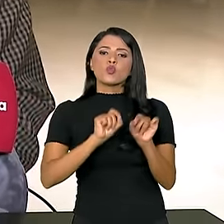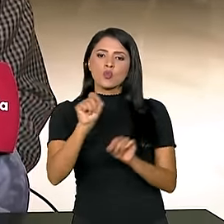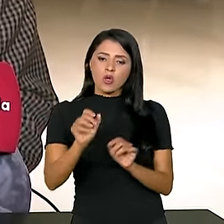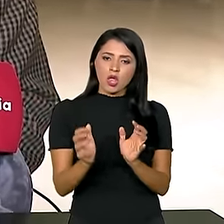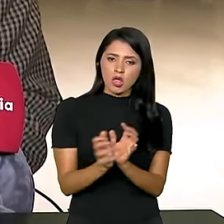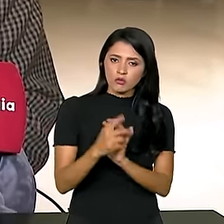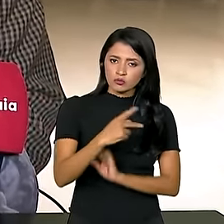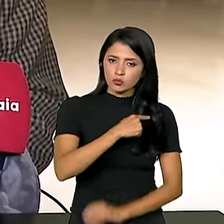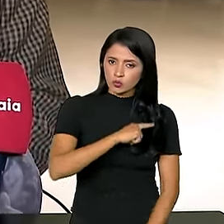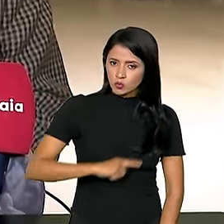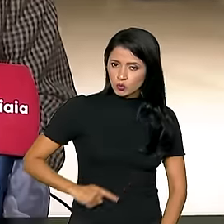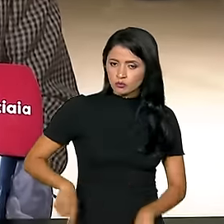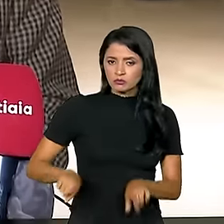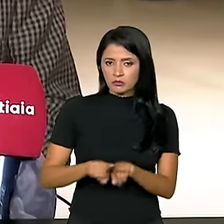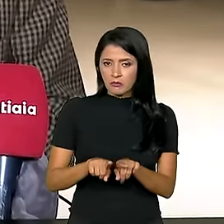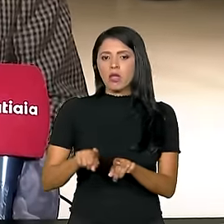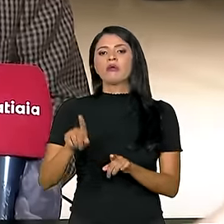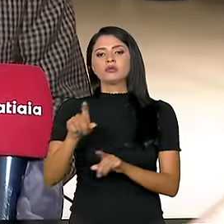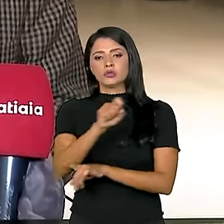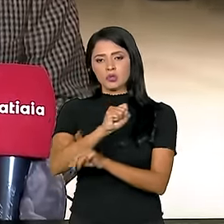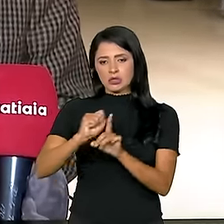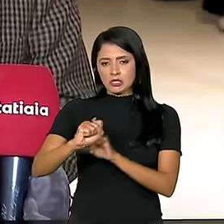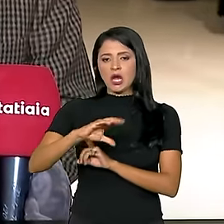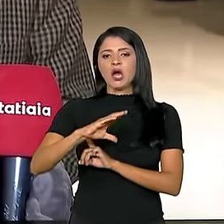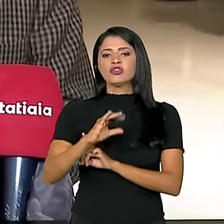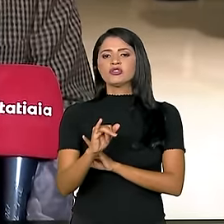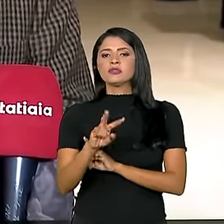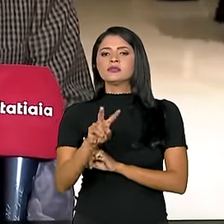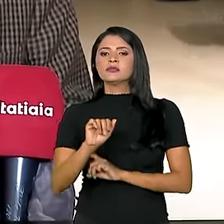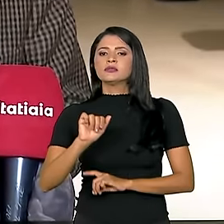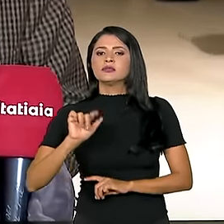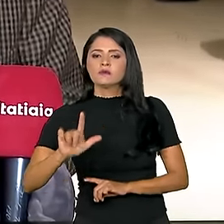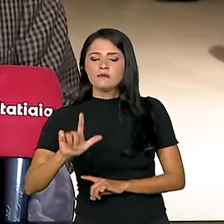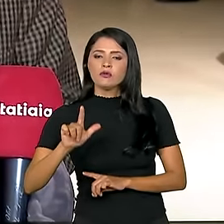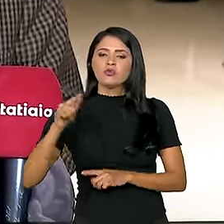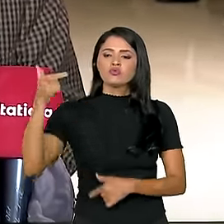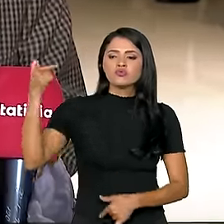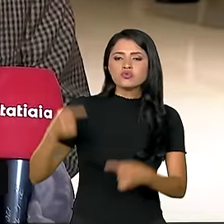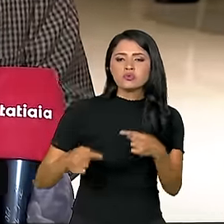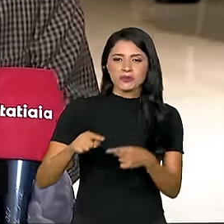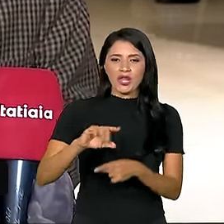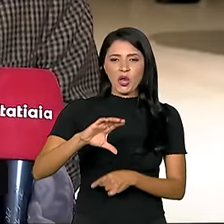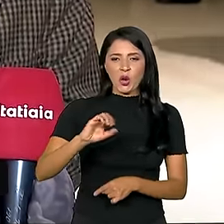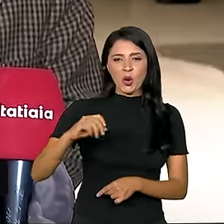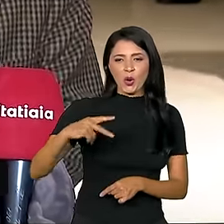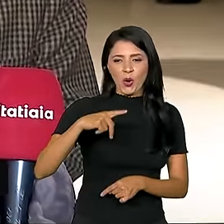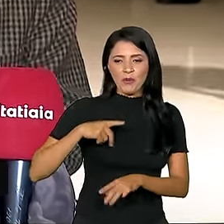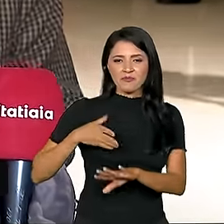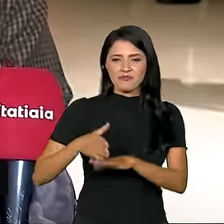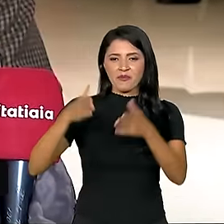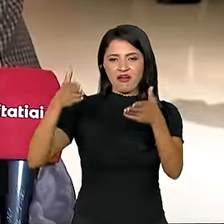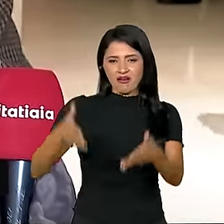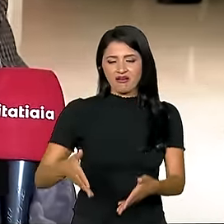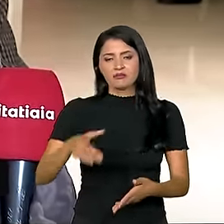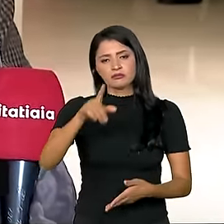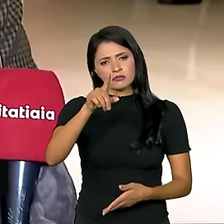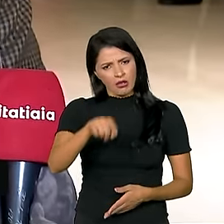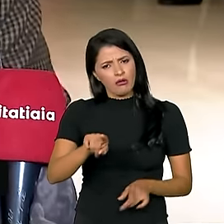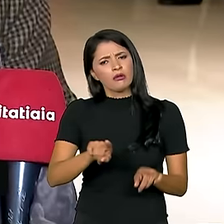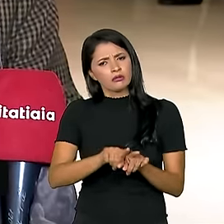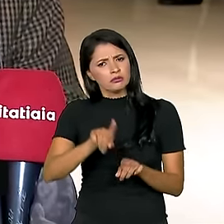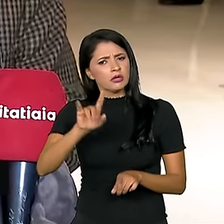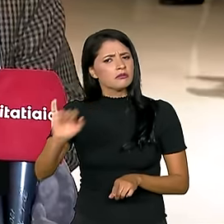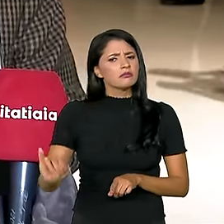governamental, também a sociedade civil na discussão da COP. É importante